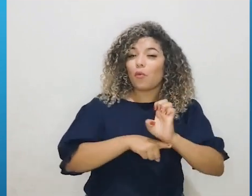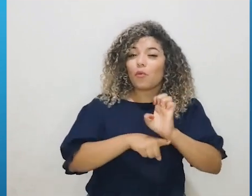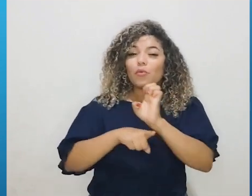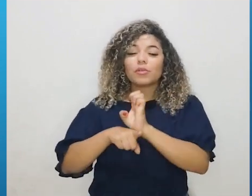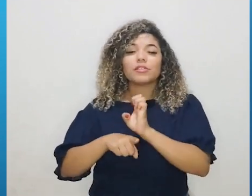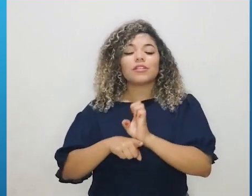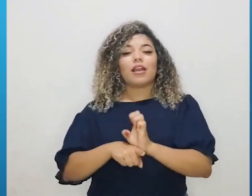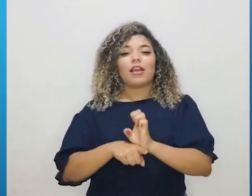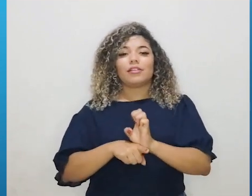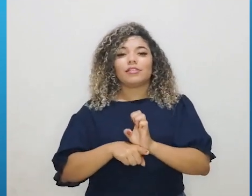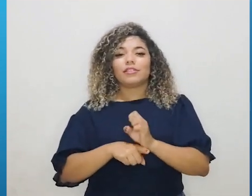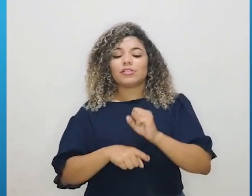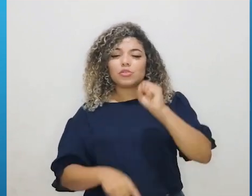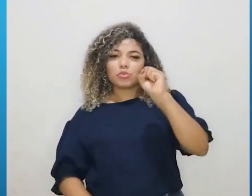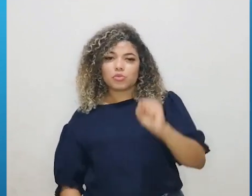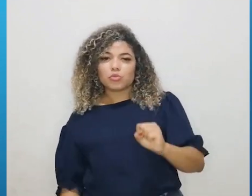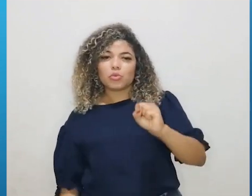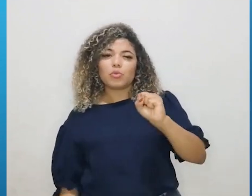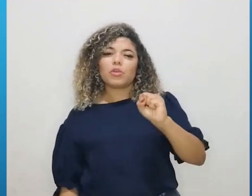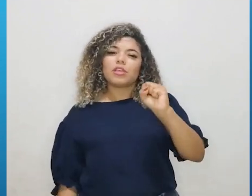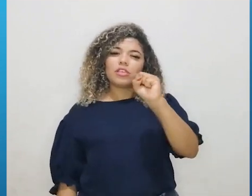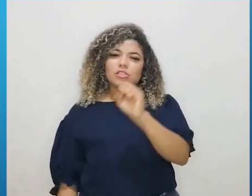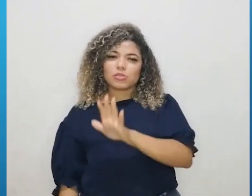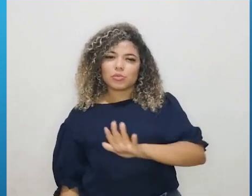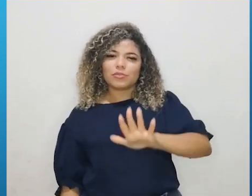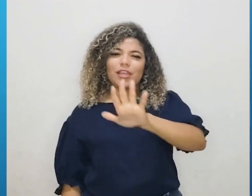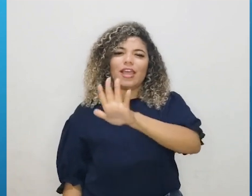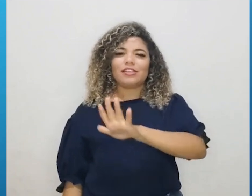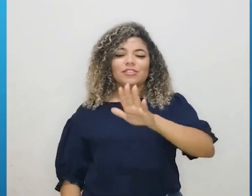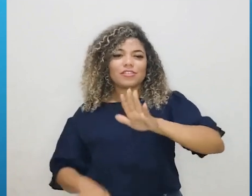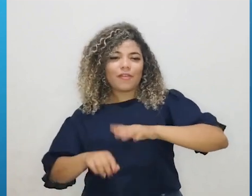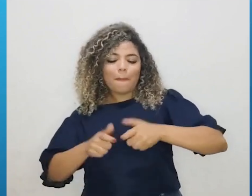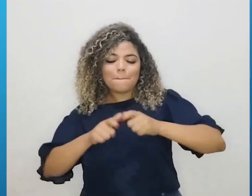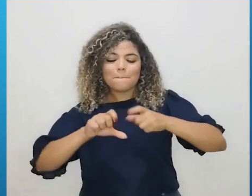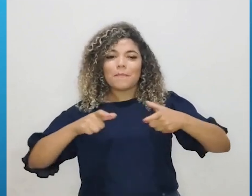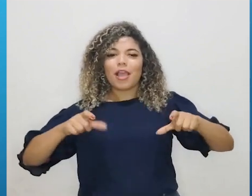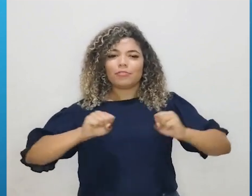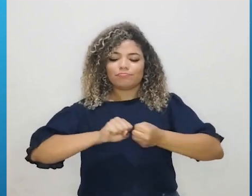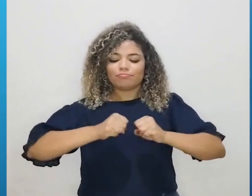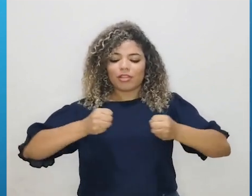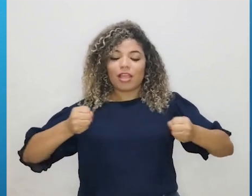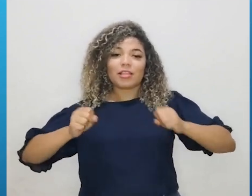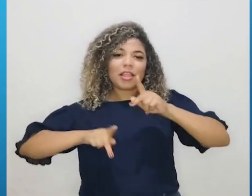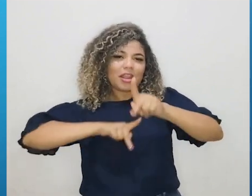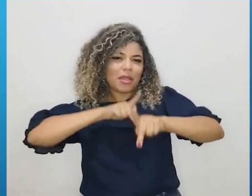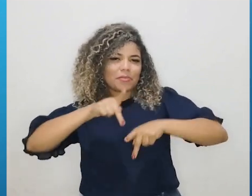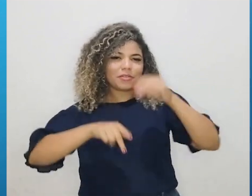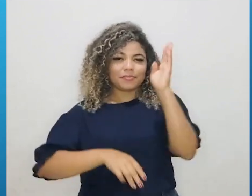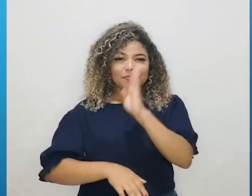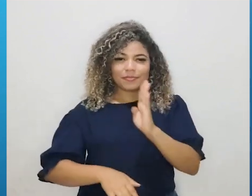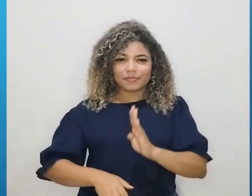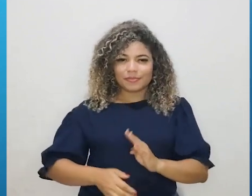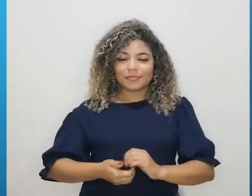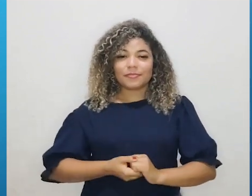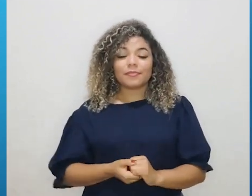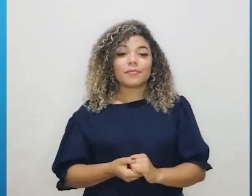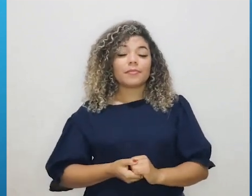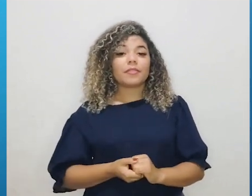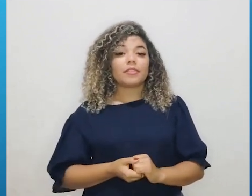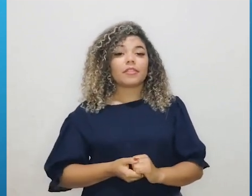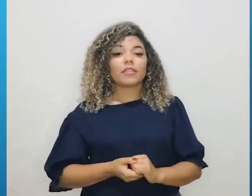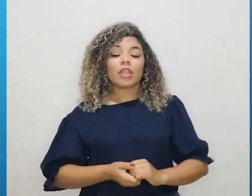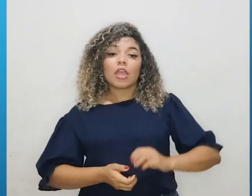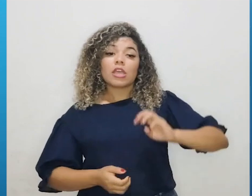regiões sul e sudeste que tiveram o maior crescimento na população brasileira. Dos